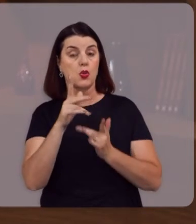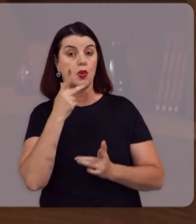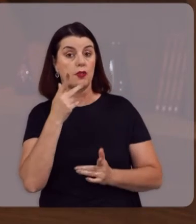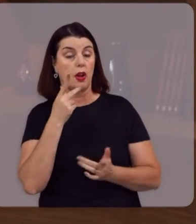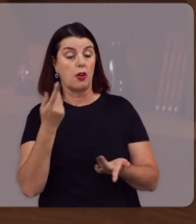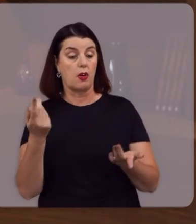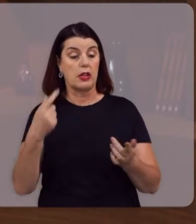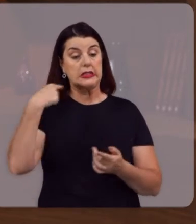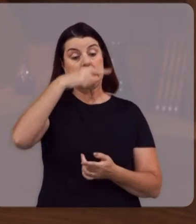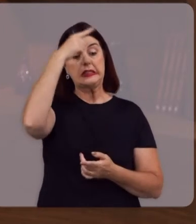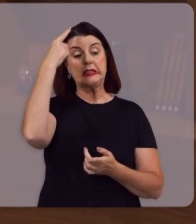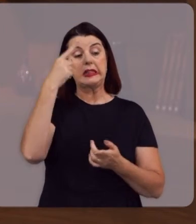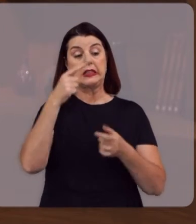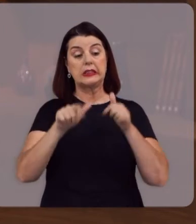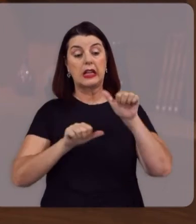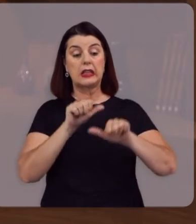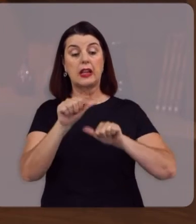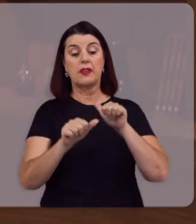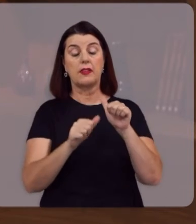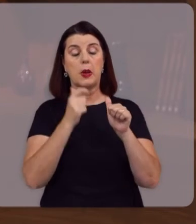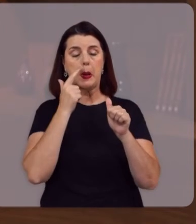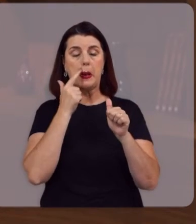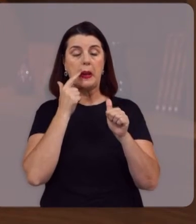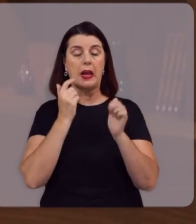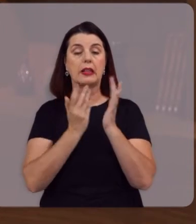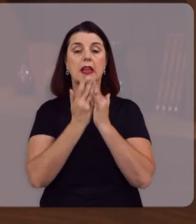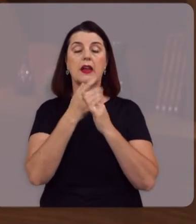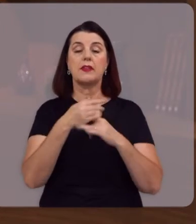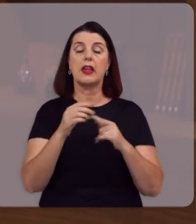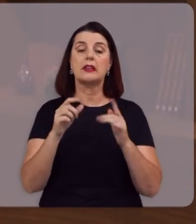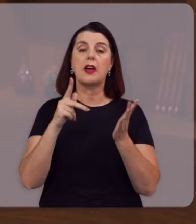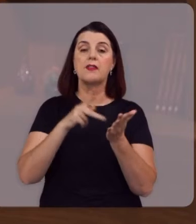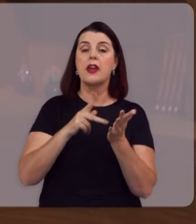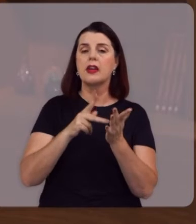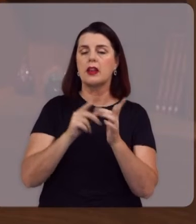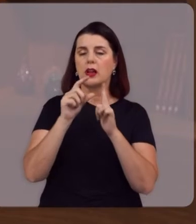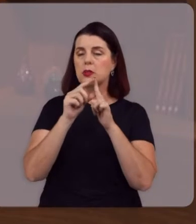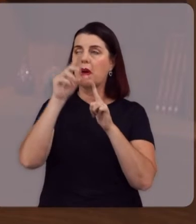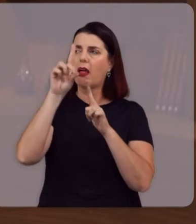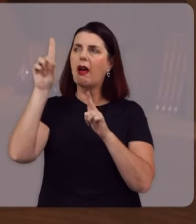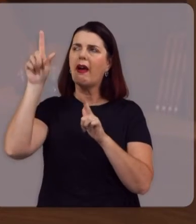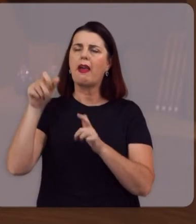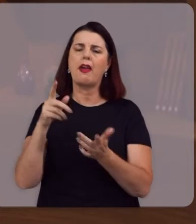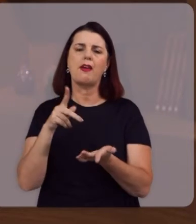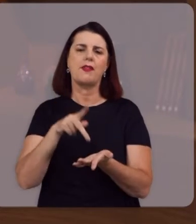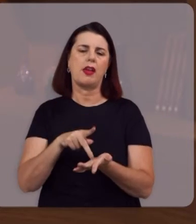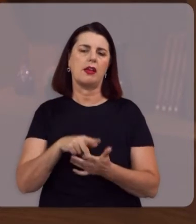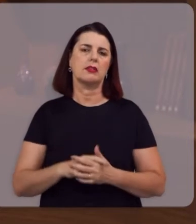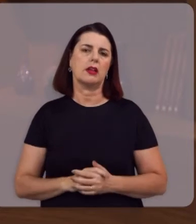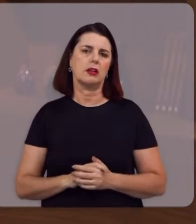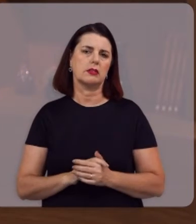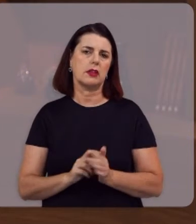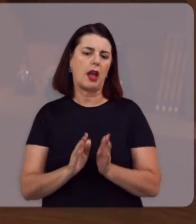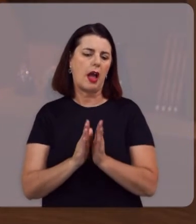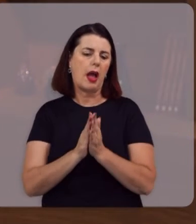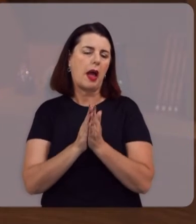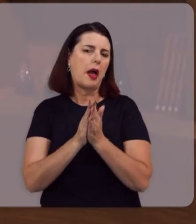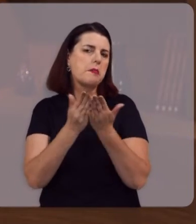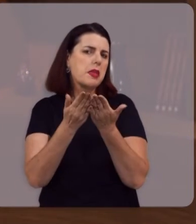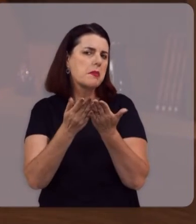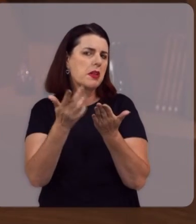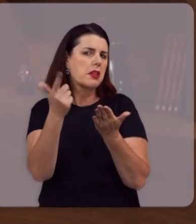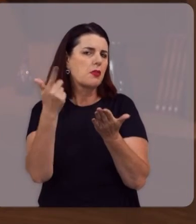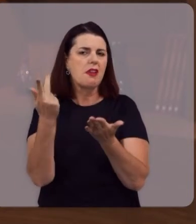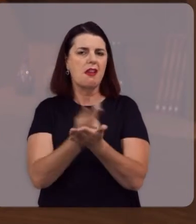-os Na verdade A tua palavra É a verdade A Bíblia não contém Erros A Bíblia não contém